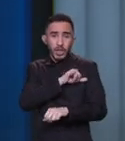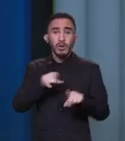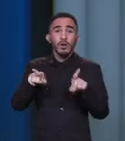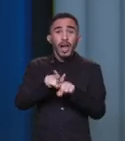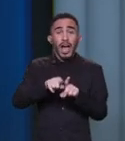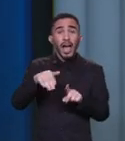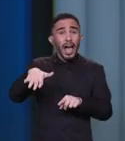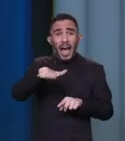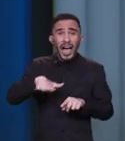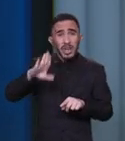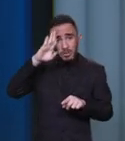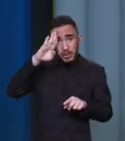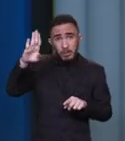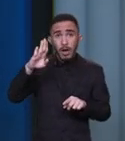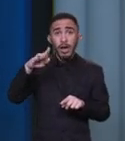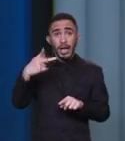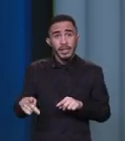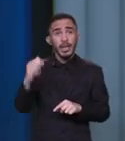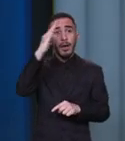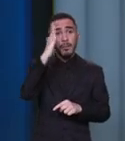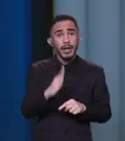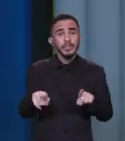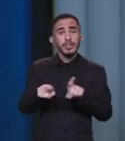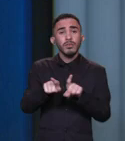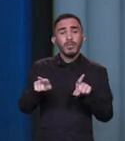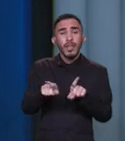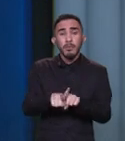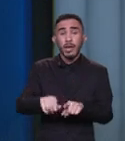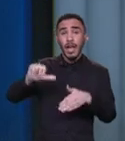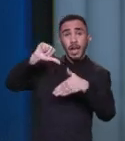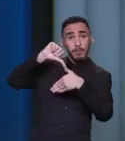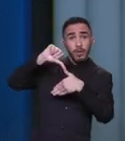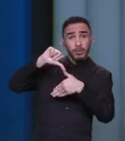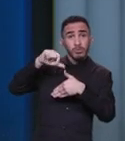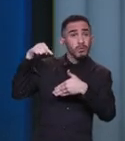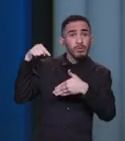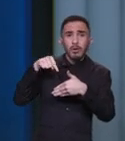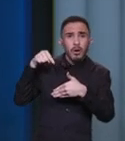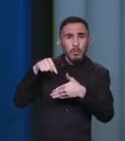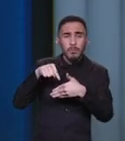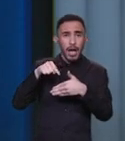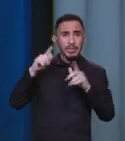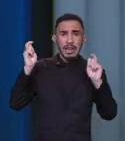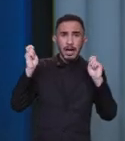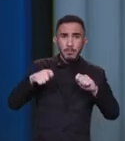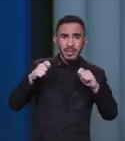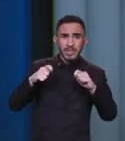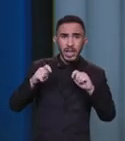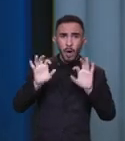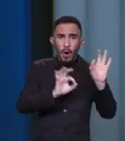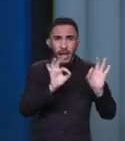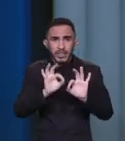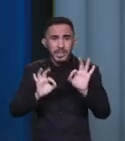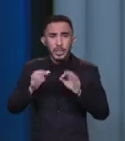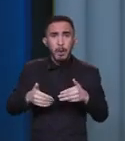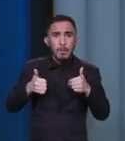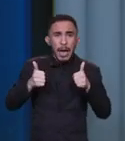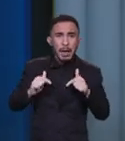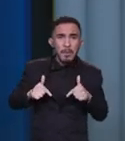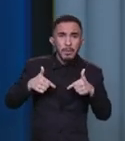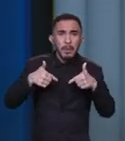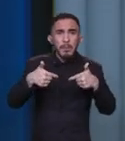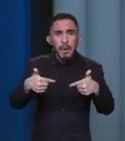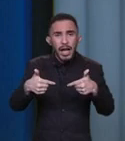Brasil e da América do Sul. Mas, infelizmente, ele não tem desenvolvido toda a sua capacidade logística para gerar